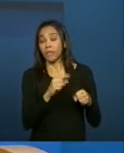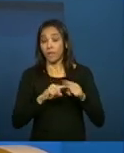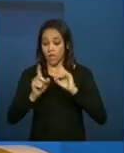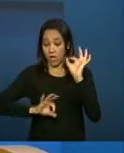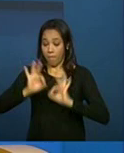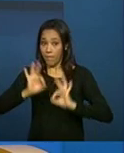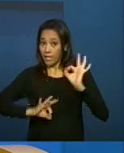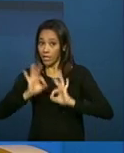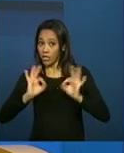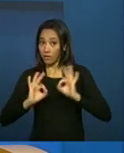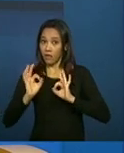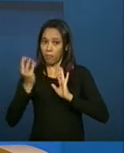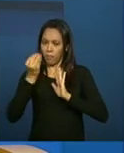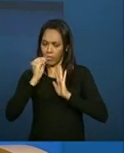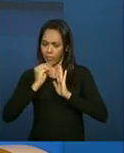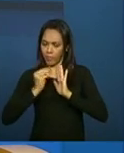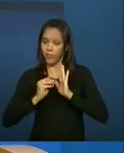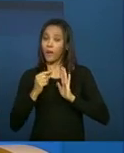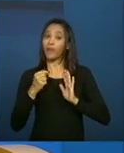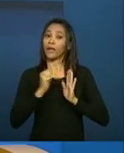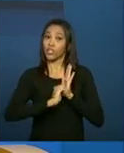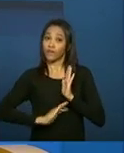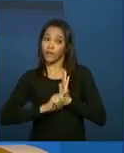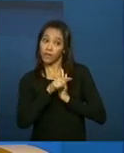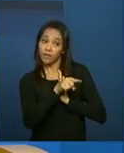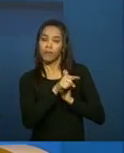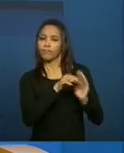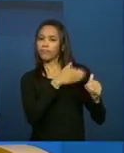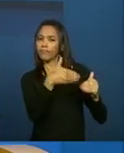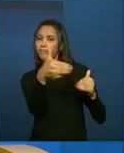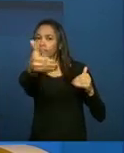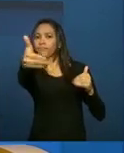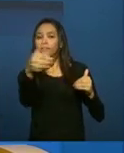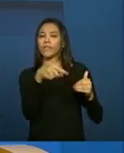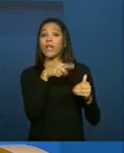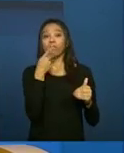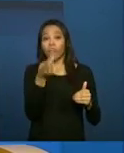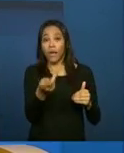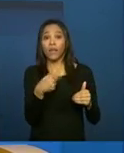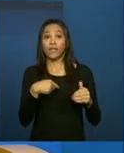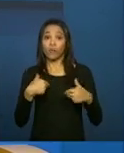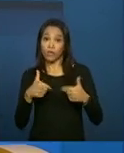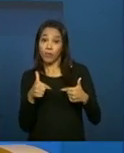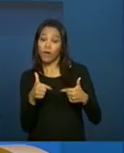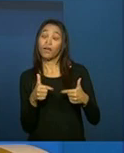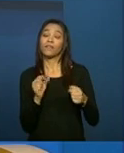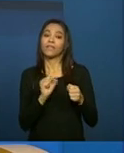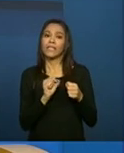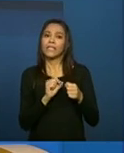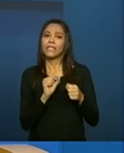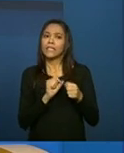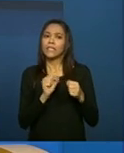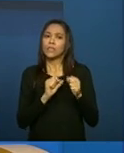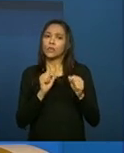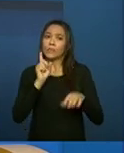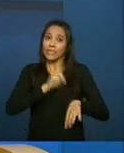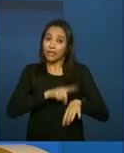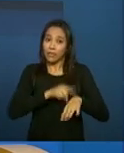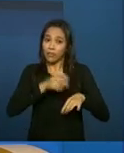partir de percursos. O significa isso? Significa que as atividades são organizadas considerando um período de tempo.